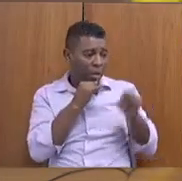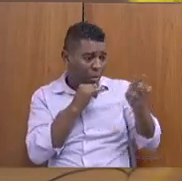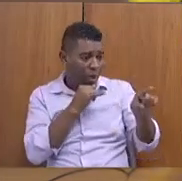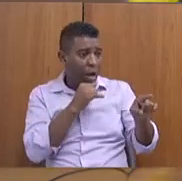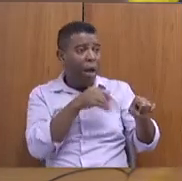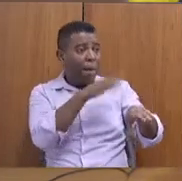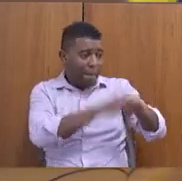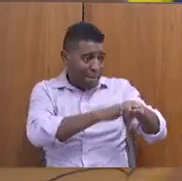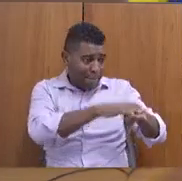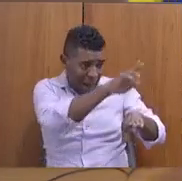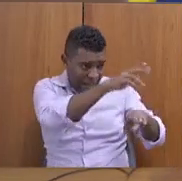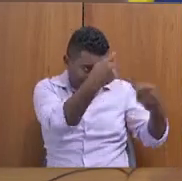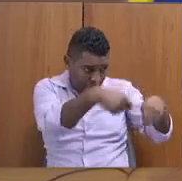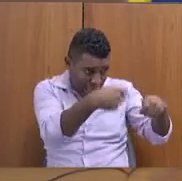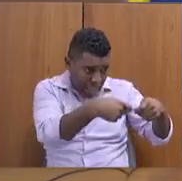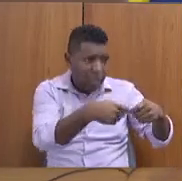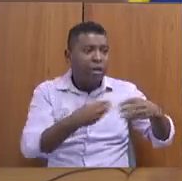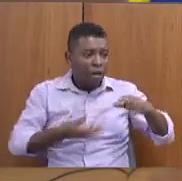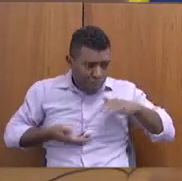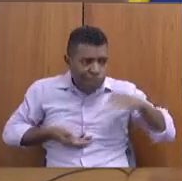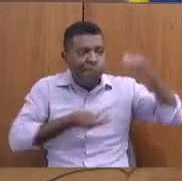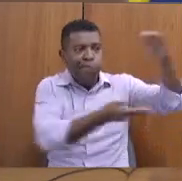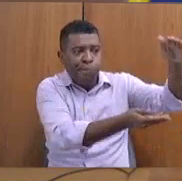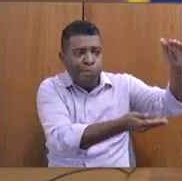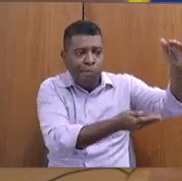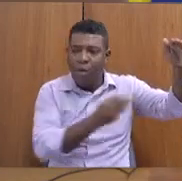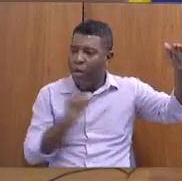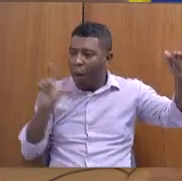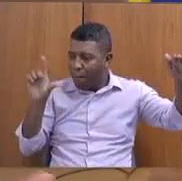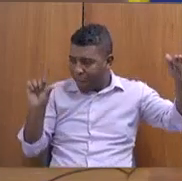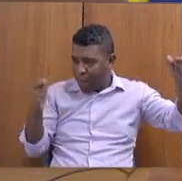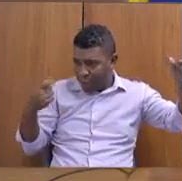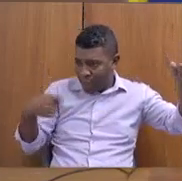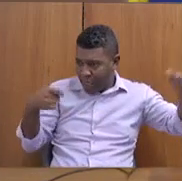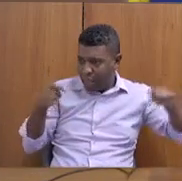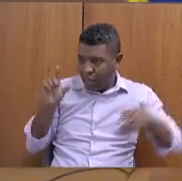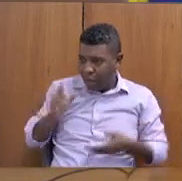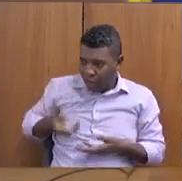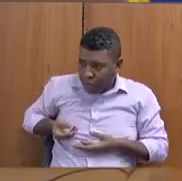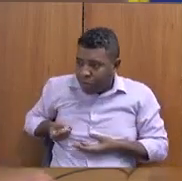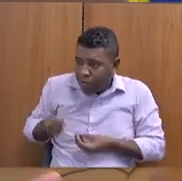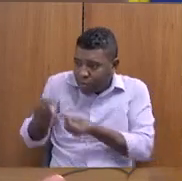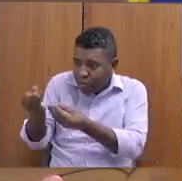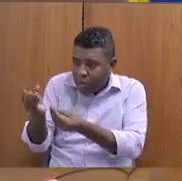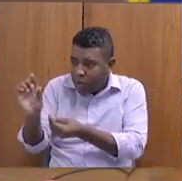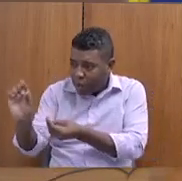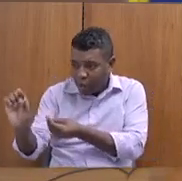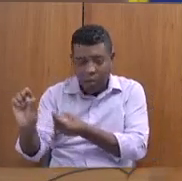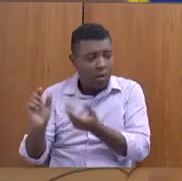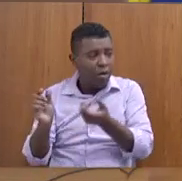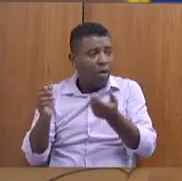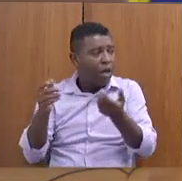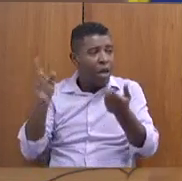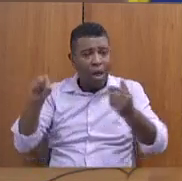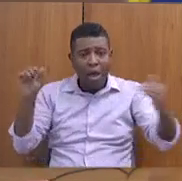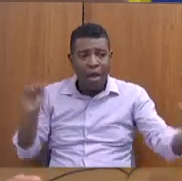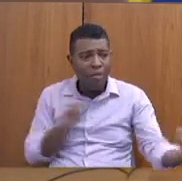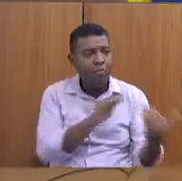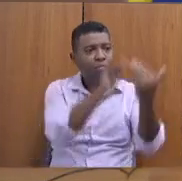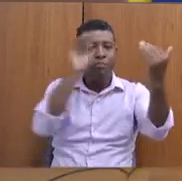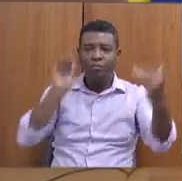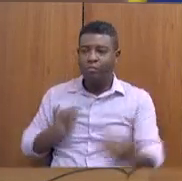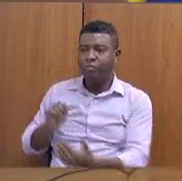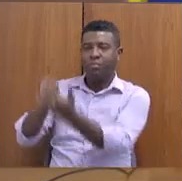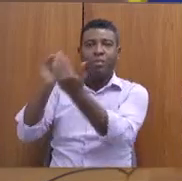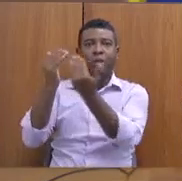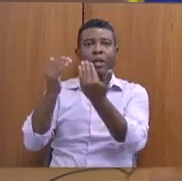não é feito pelo Estado. E nós temos uma região que, em tese, seria o quinto maior Estado do Brasil, que o norte de Minas,